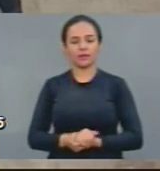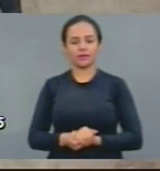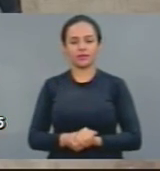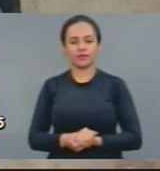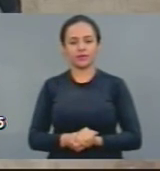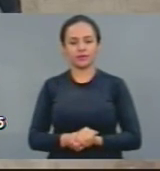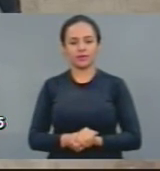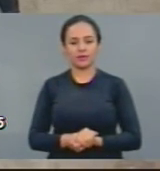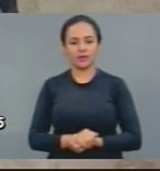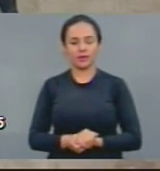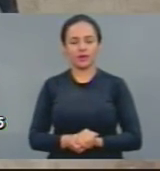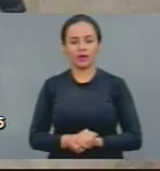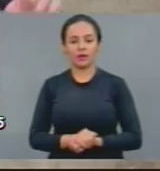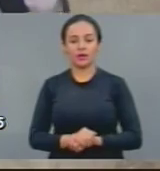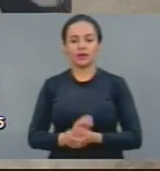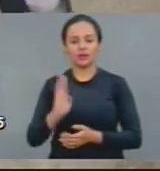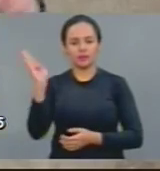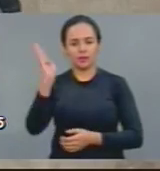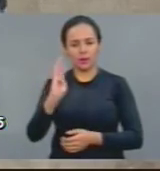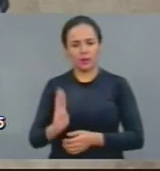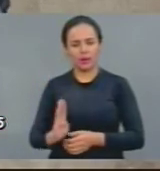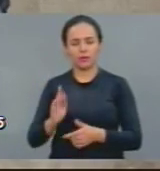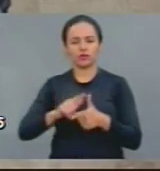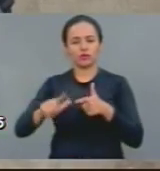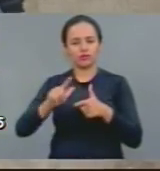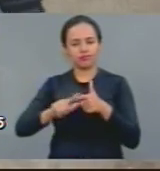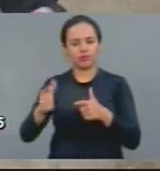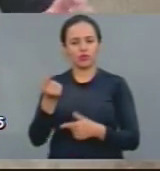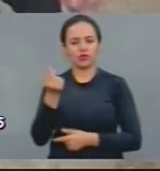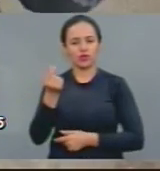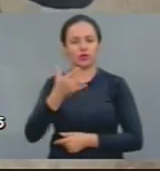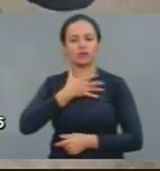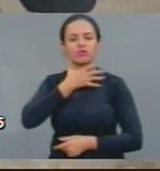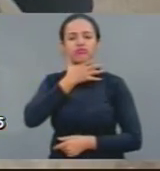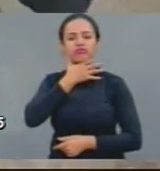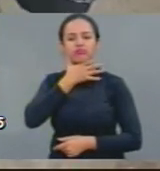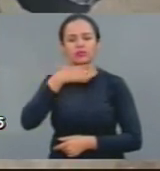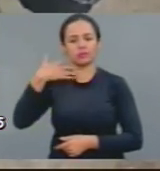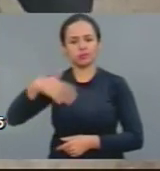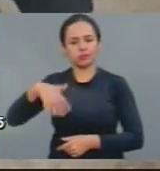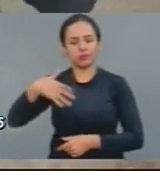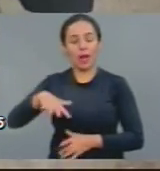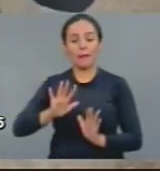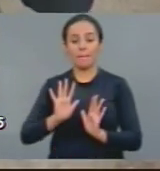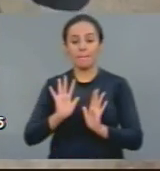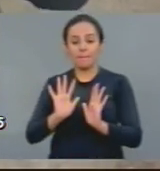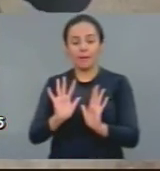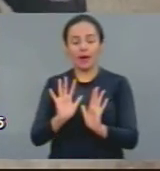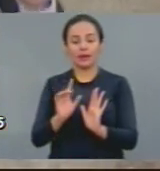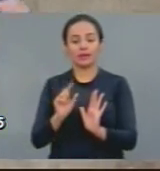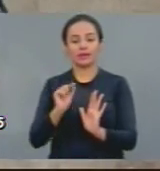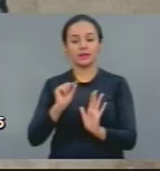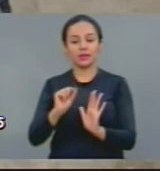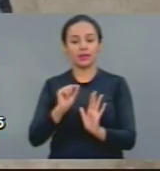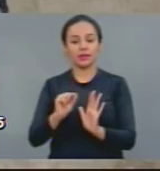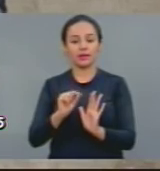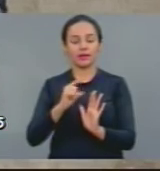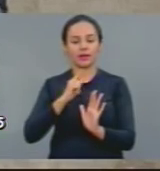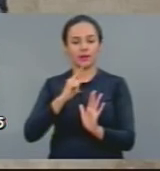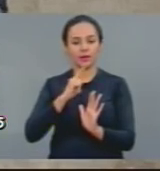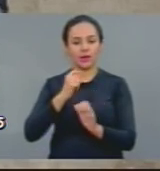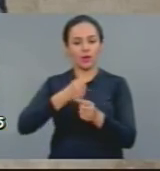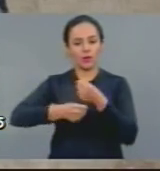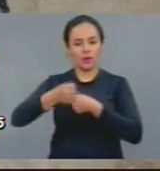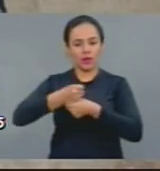mesmo o país em recessão, deputado, eu vou lhe dar uma informação, teve déficit, déficit na geração de emprego, em